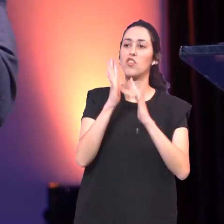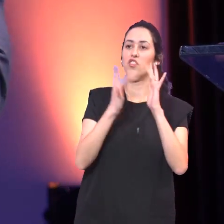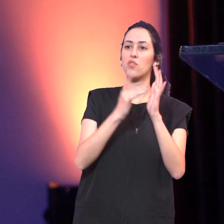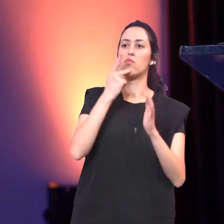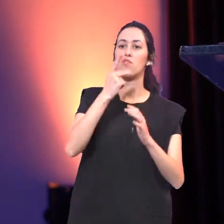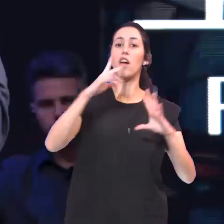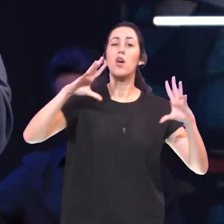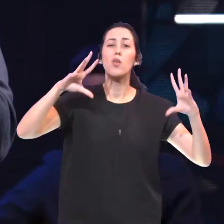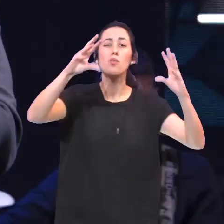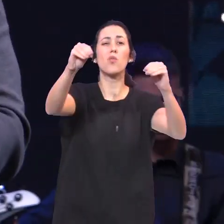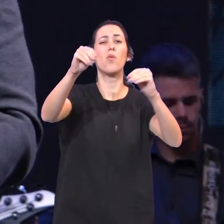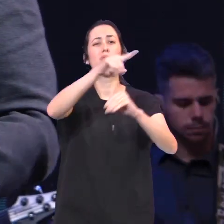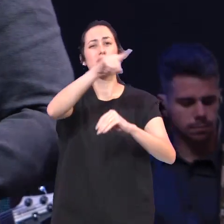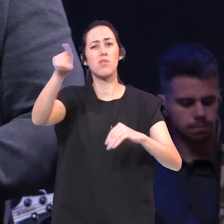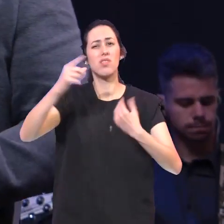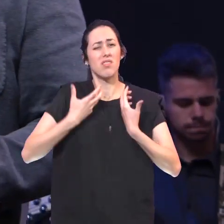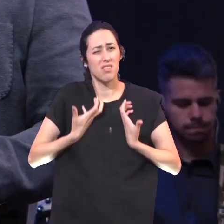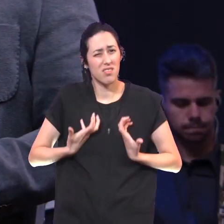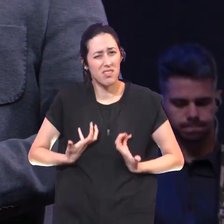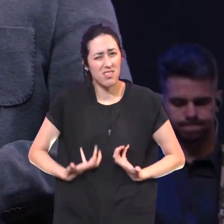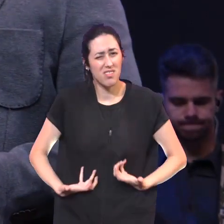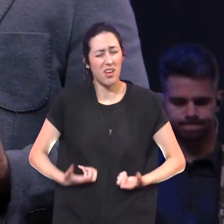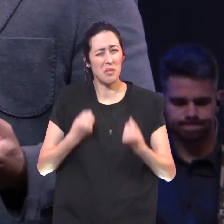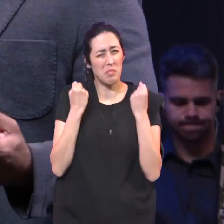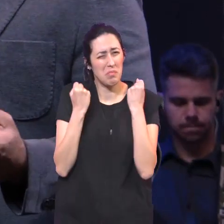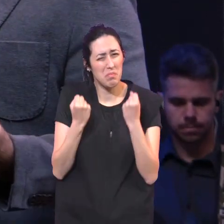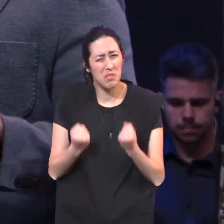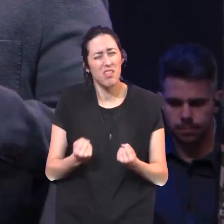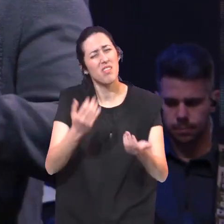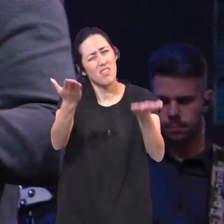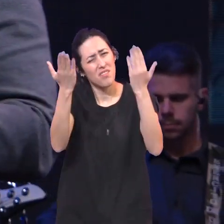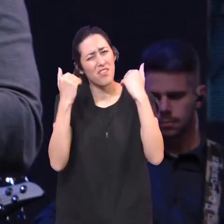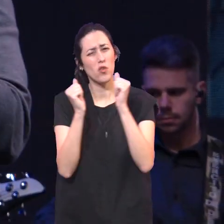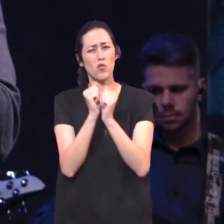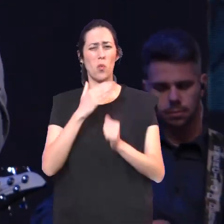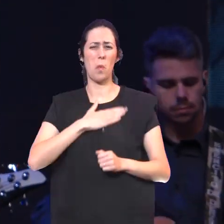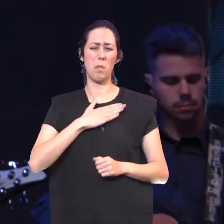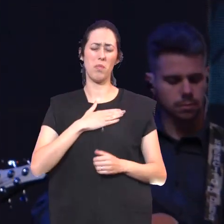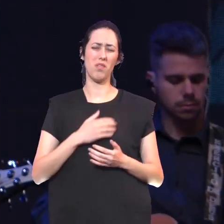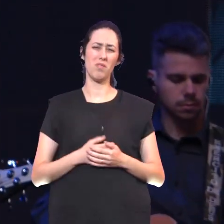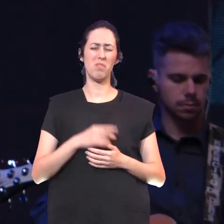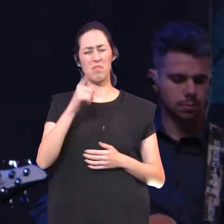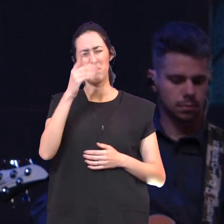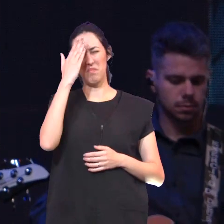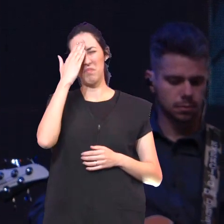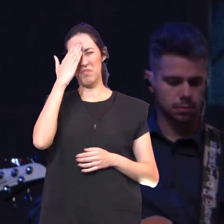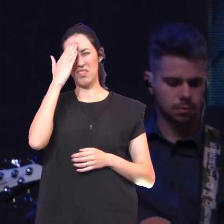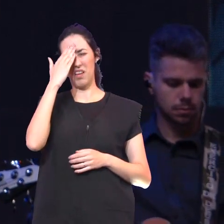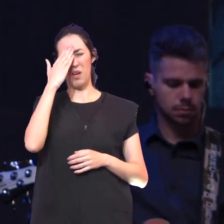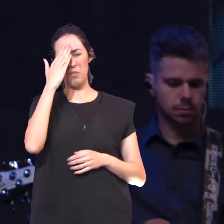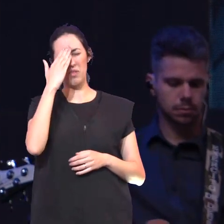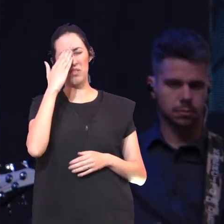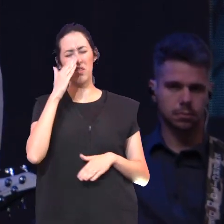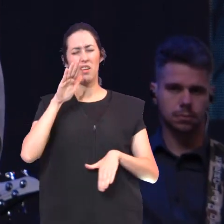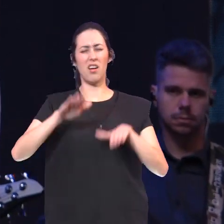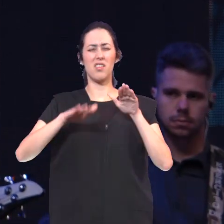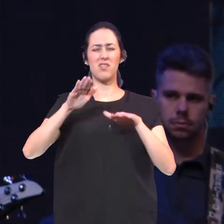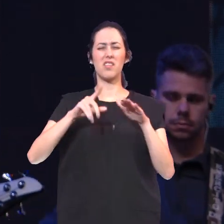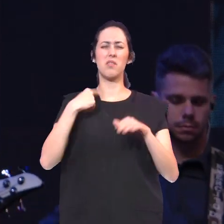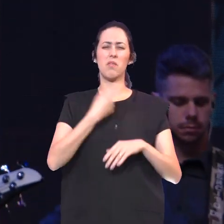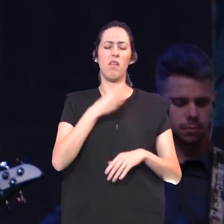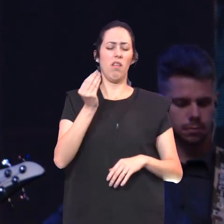Todos os que estão Cansados Irmãos Se tem uma coisa Que nos cansa É o pecado